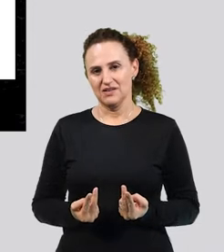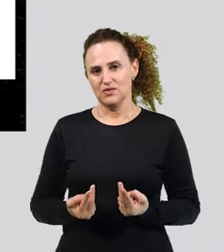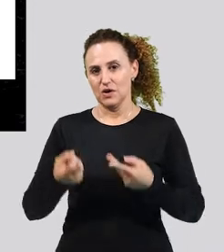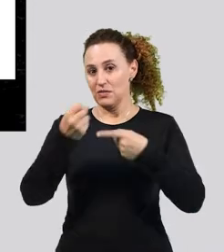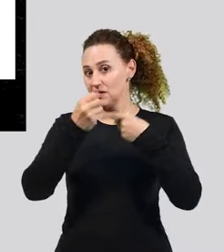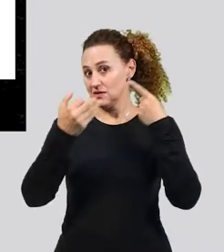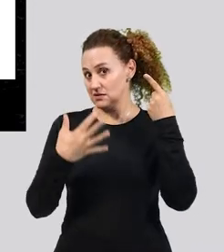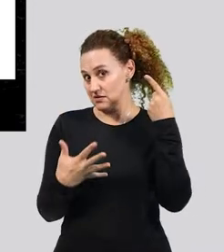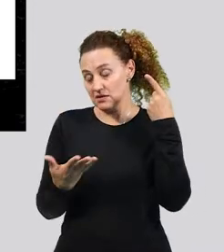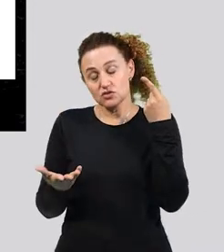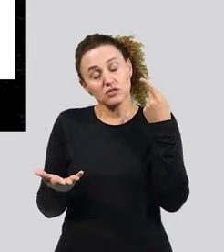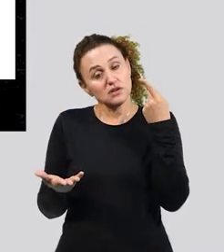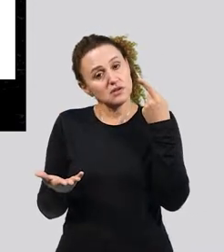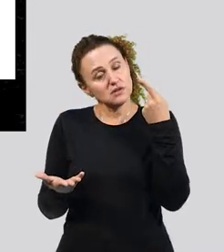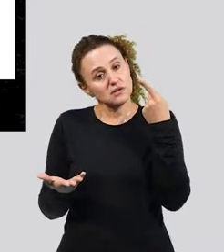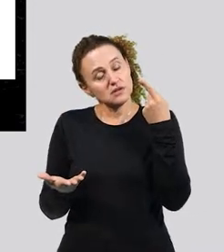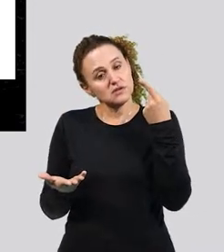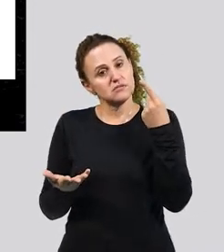ser?